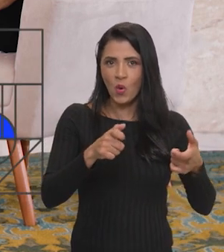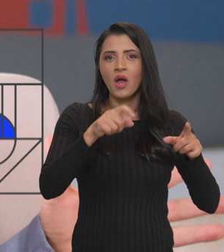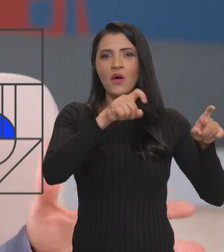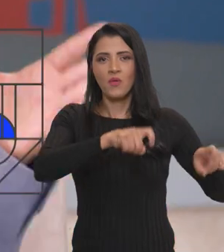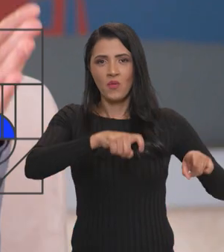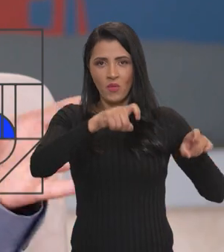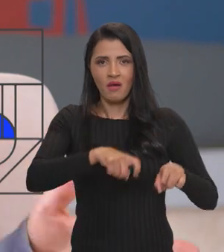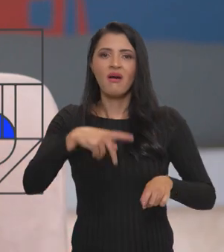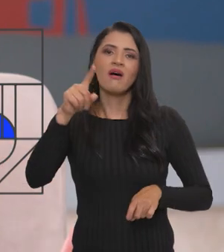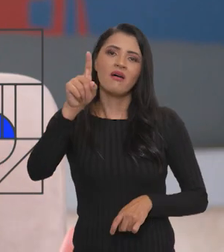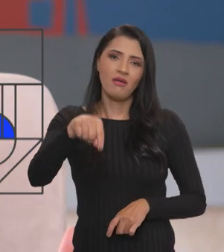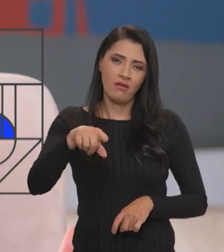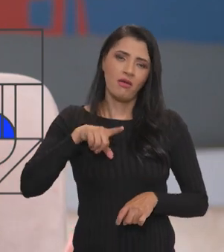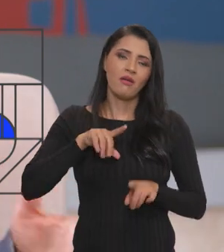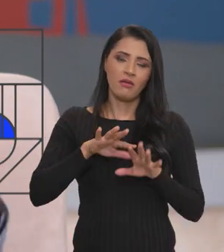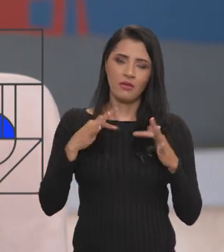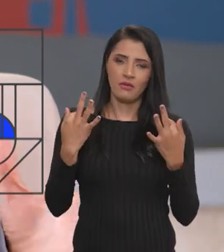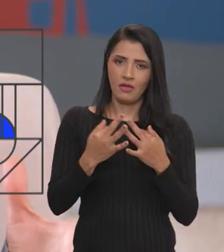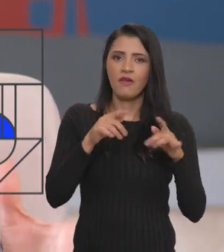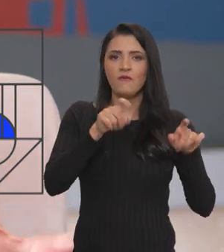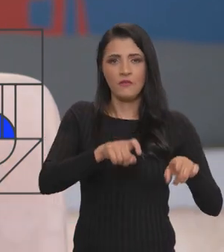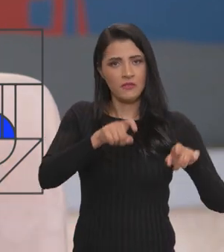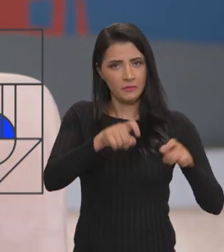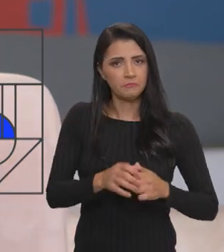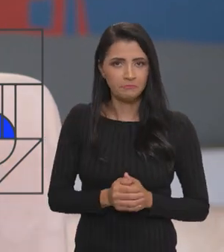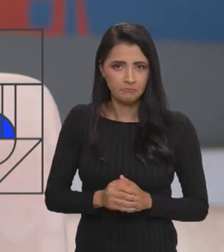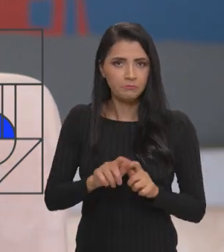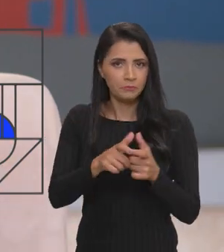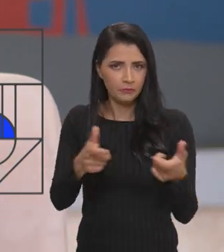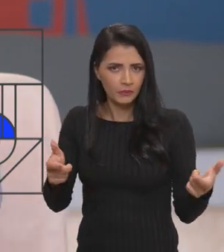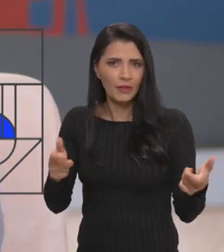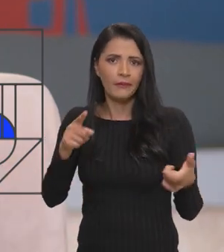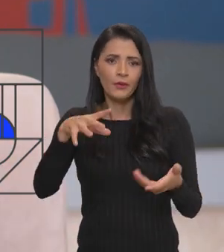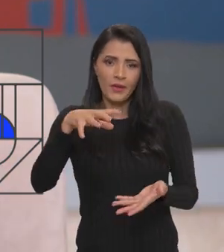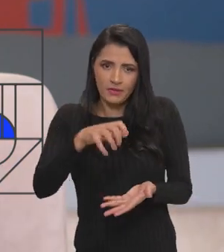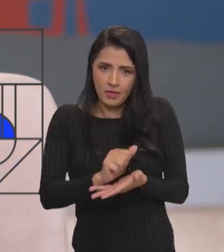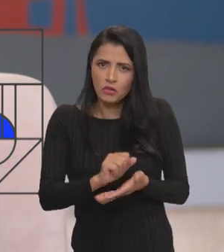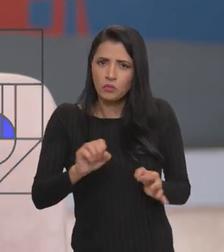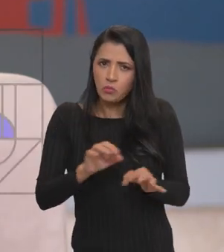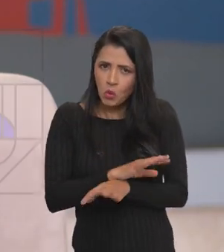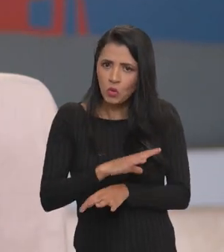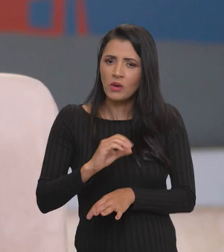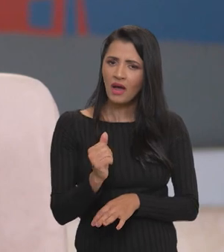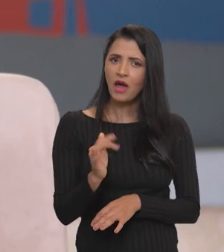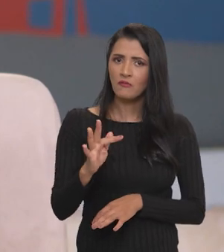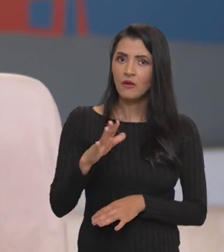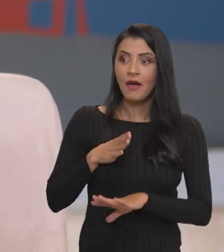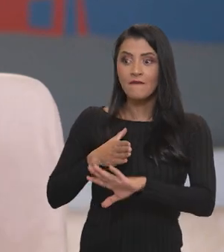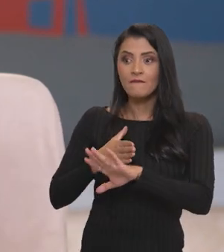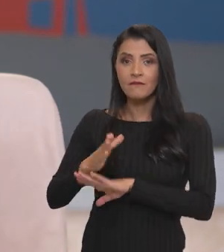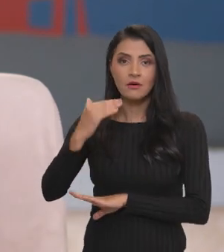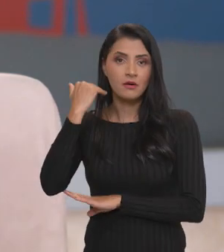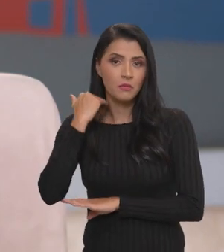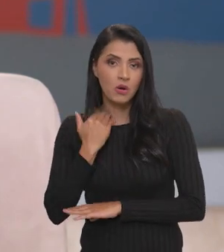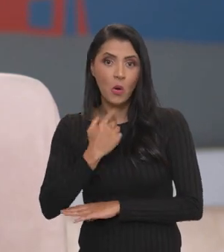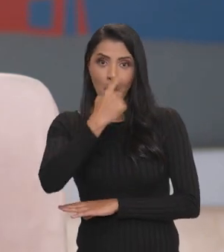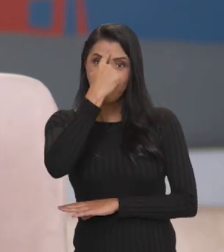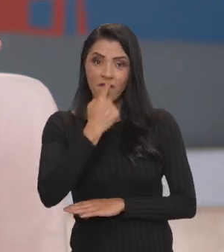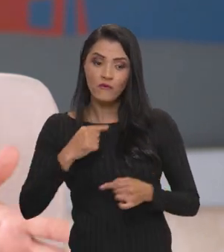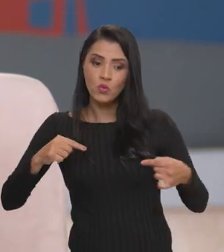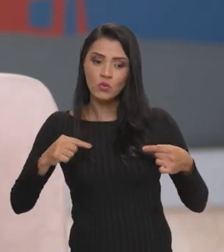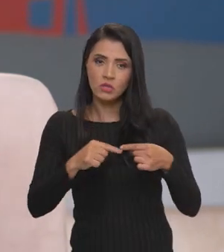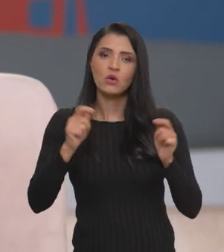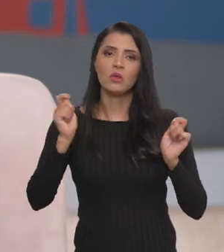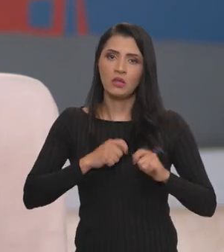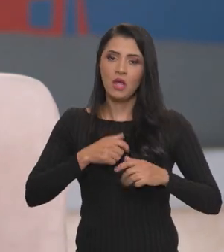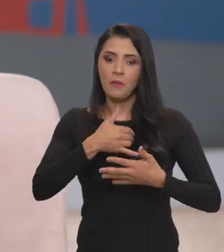rurais nesse país são agricultura familiar. Então, a grande parte. E aí, você tendo o cadastro, você vai se direcionar ao banco. E aí, de acordo com o seu perfil,